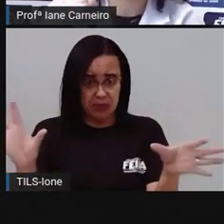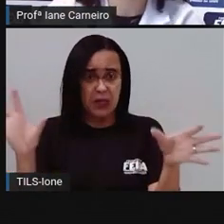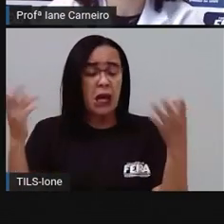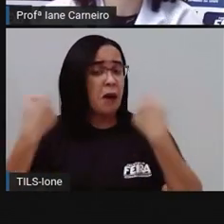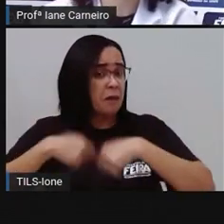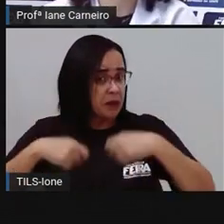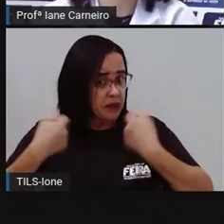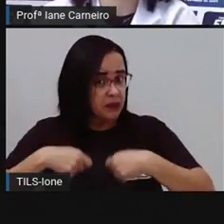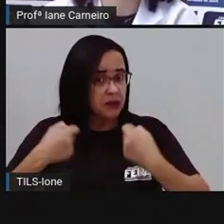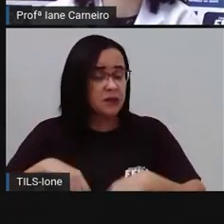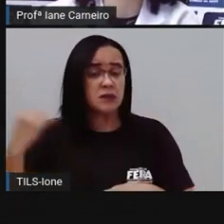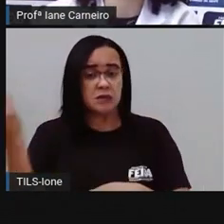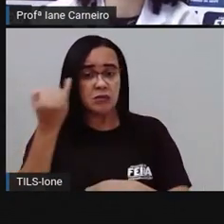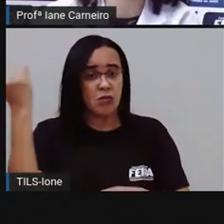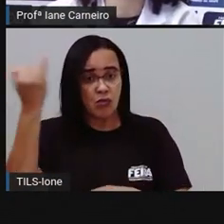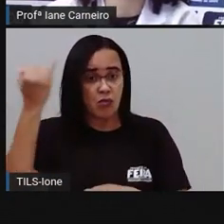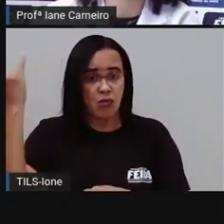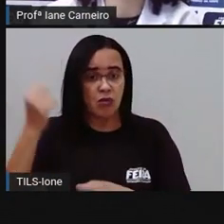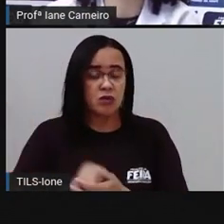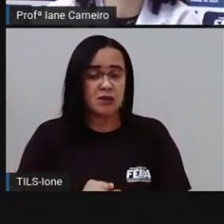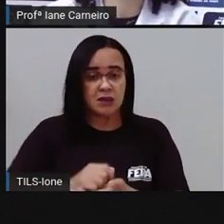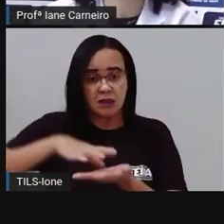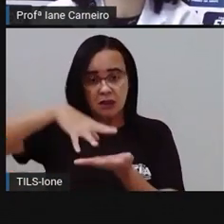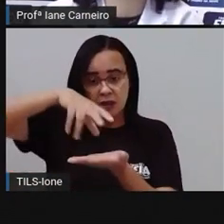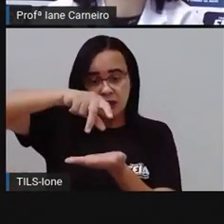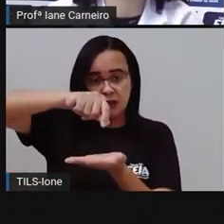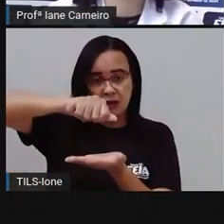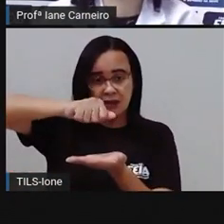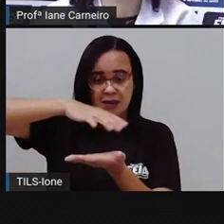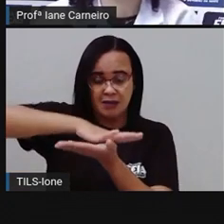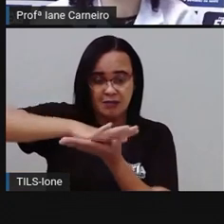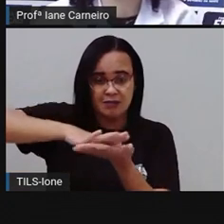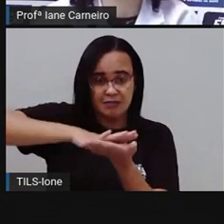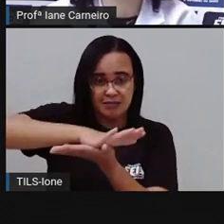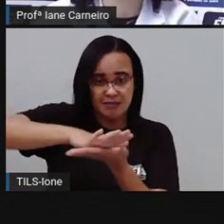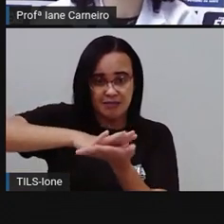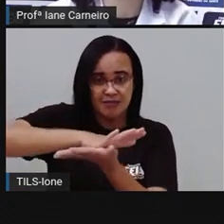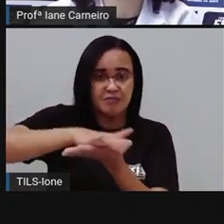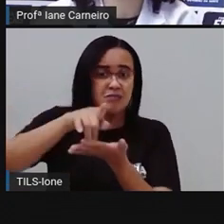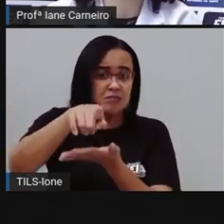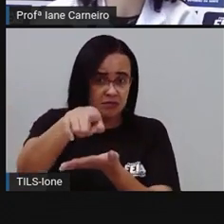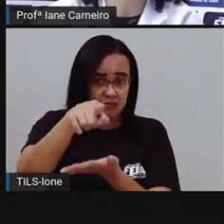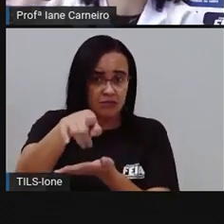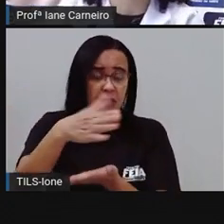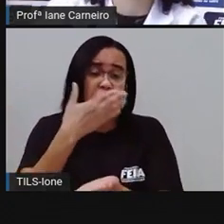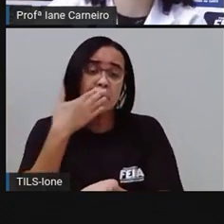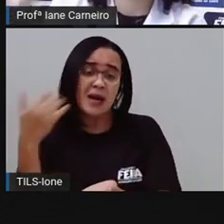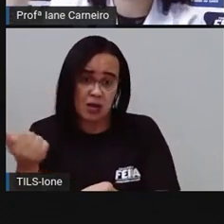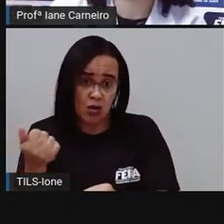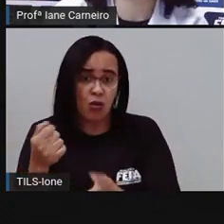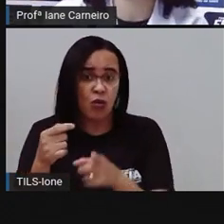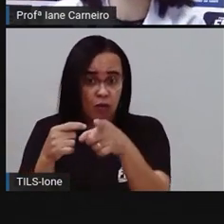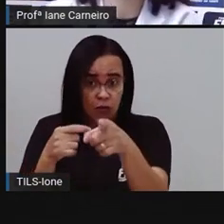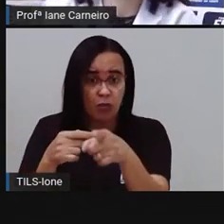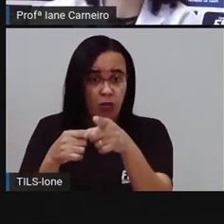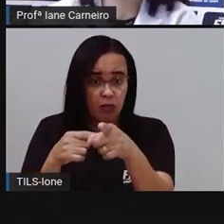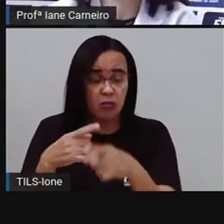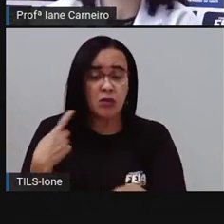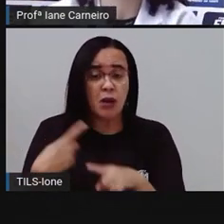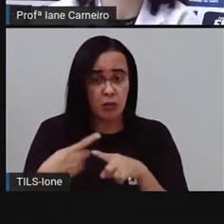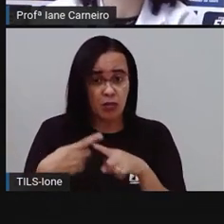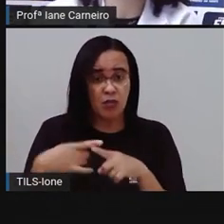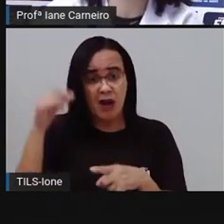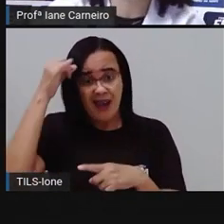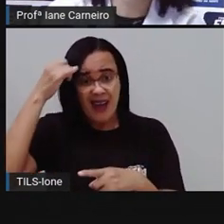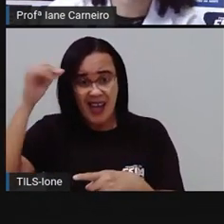que chama, né? Ele pode contaminar, né? Se uma pessoa tiver com a mão suja, pode passar a sujeira para a outra